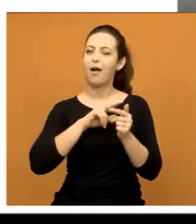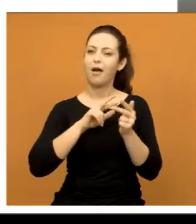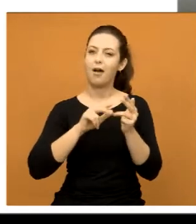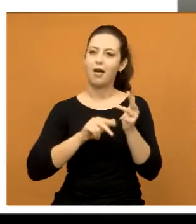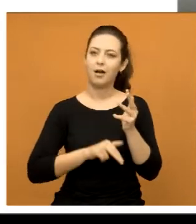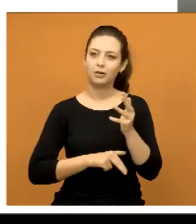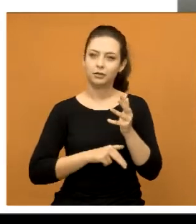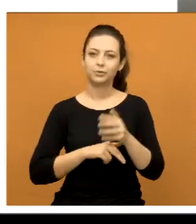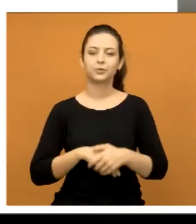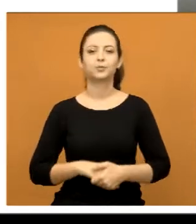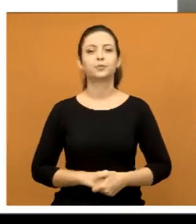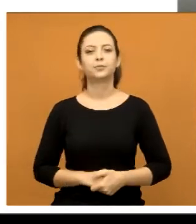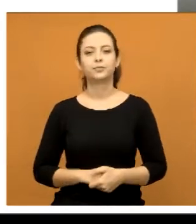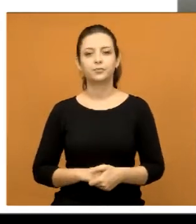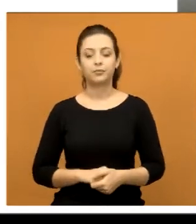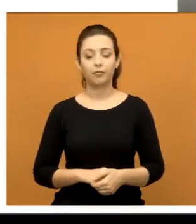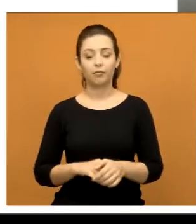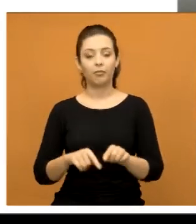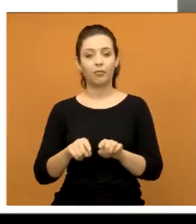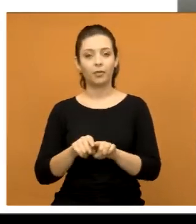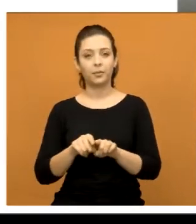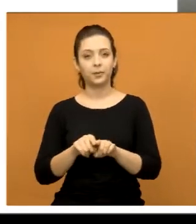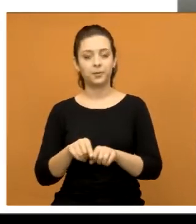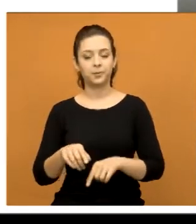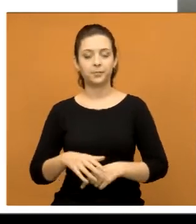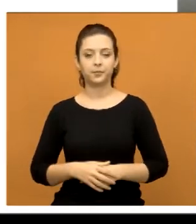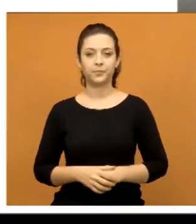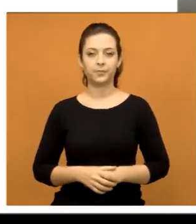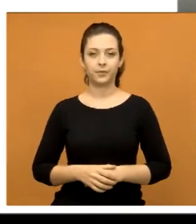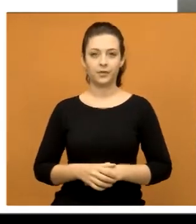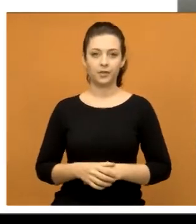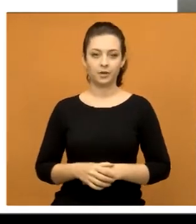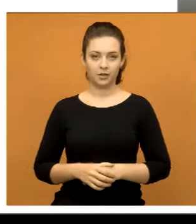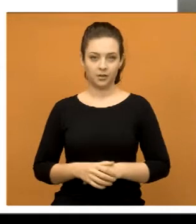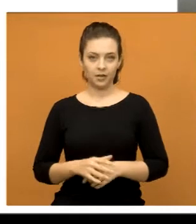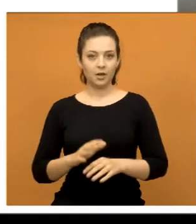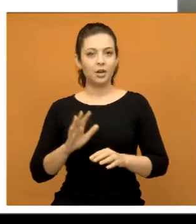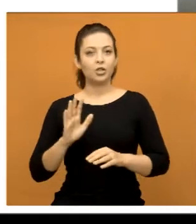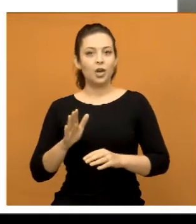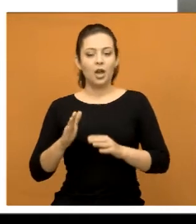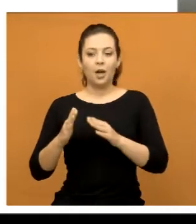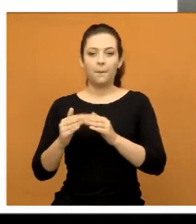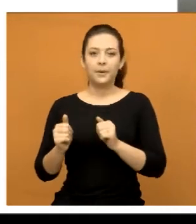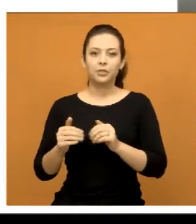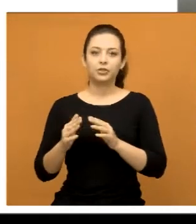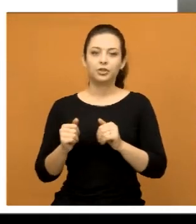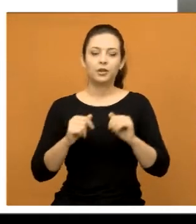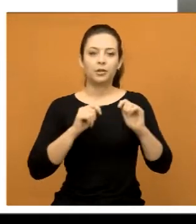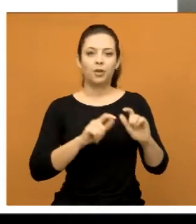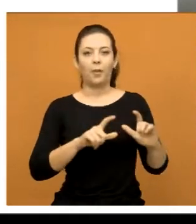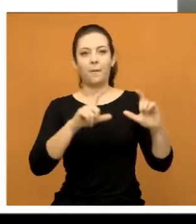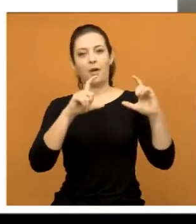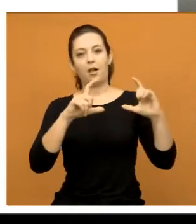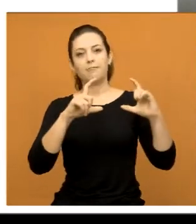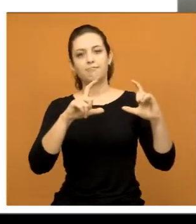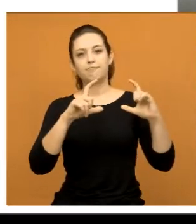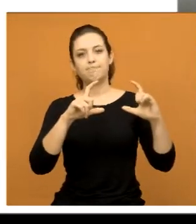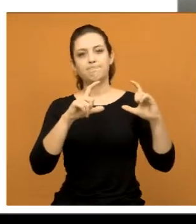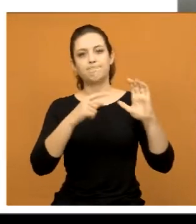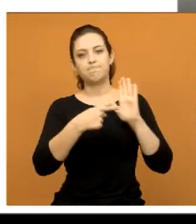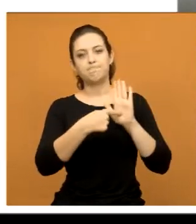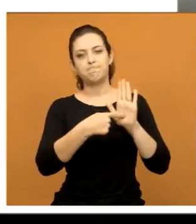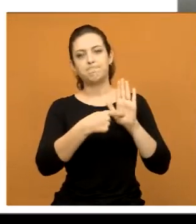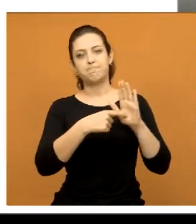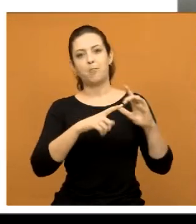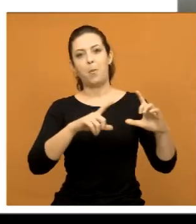E, além de tudo, eu acho que a gente já pediu que coloque a praca de sinalização